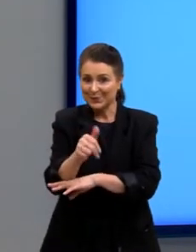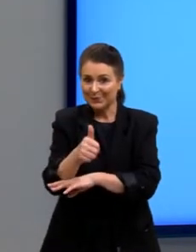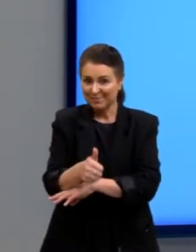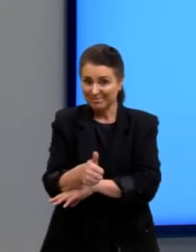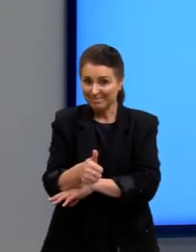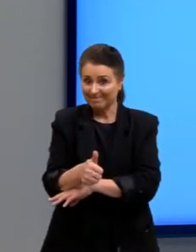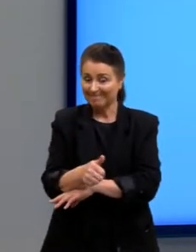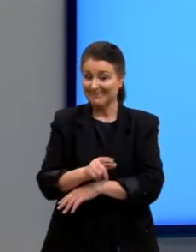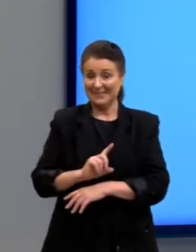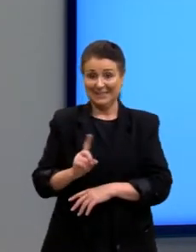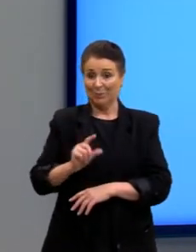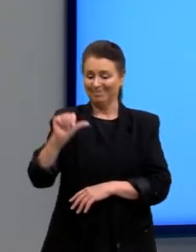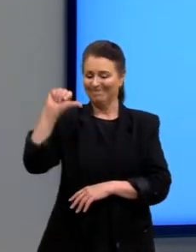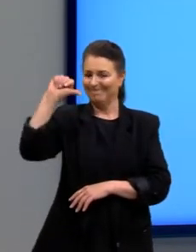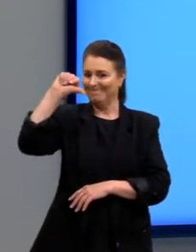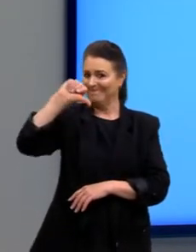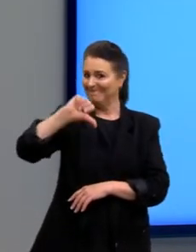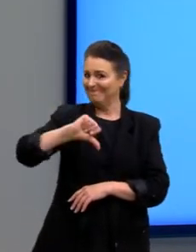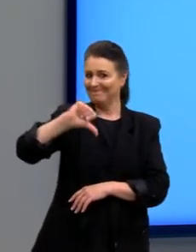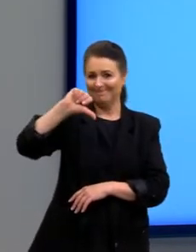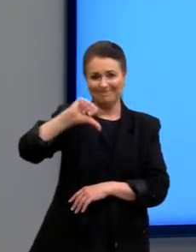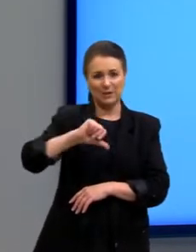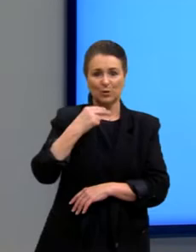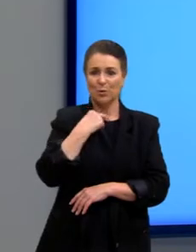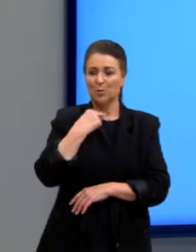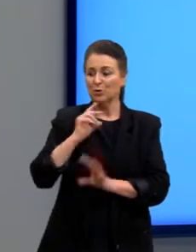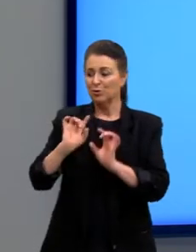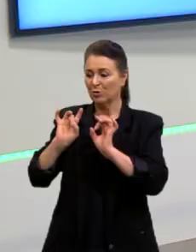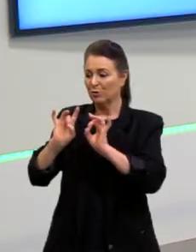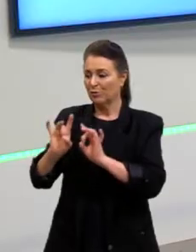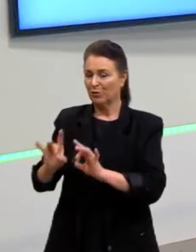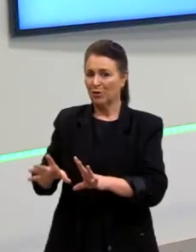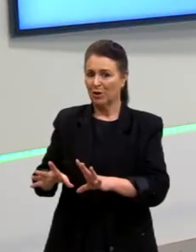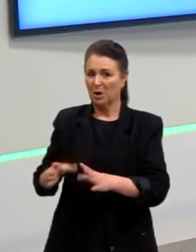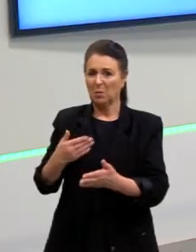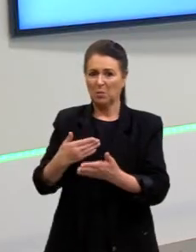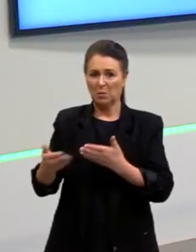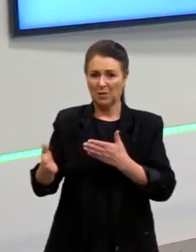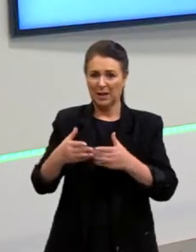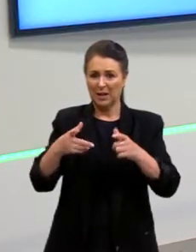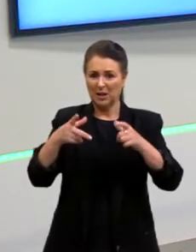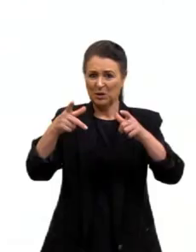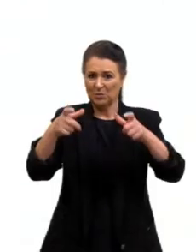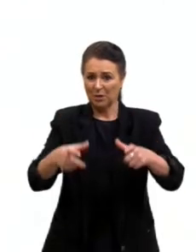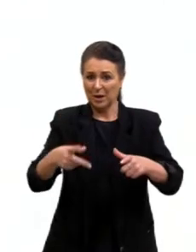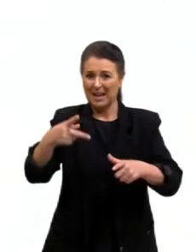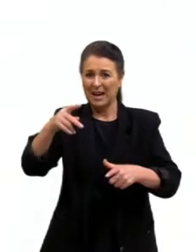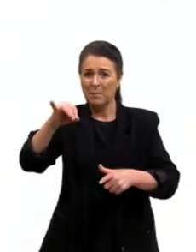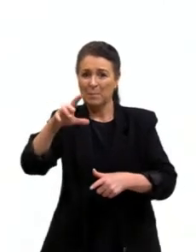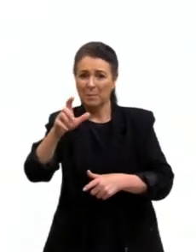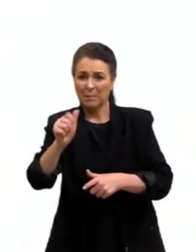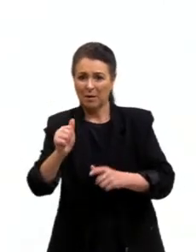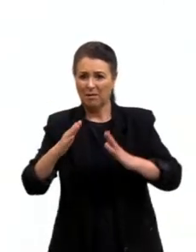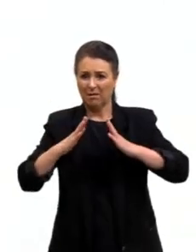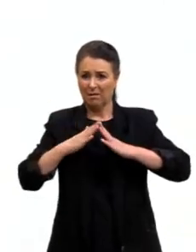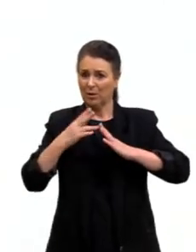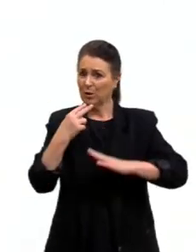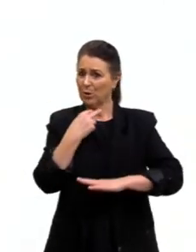Não, não podemos descartar na pia. Por que não podemos descartar na pia? Claro, em função do nosso